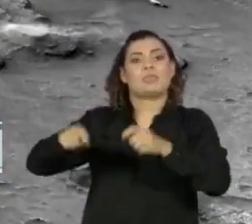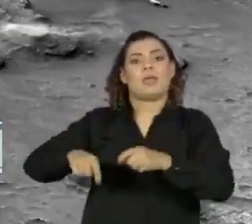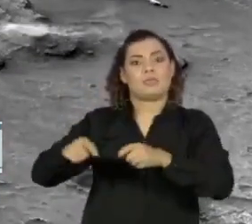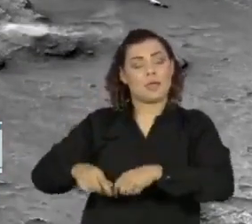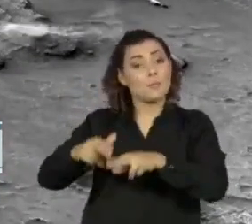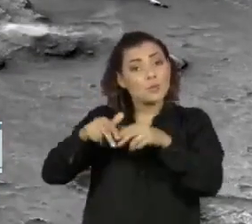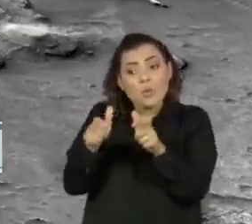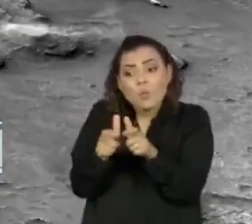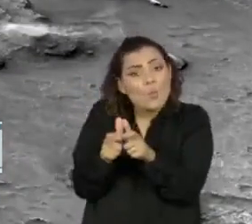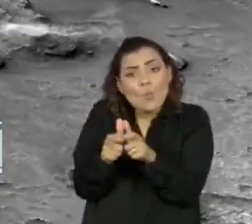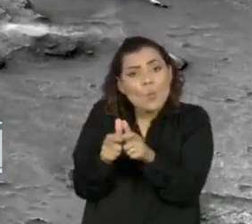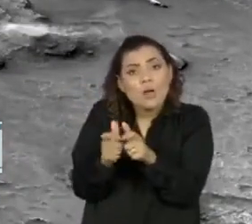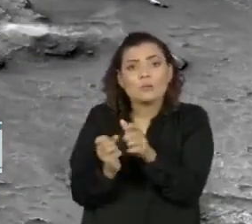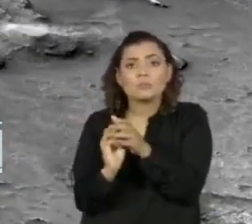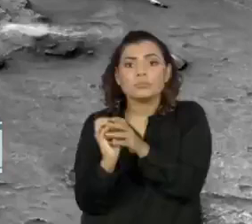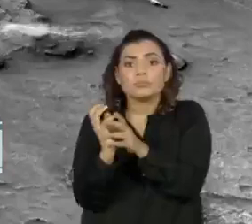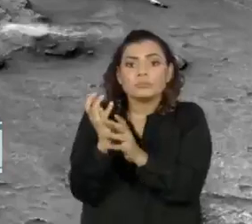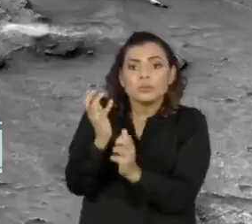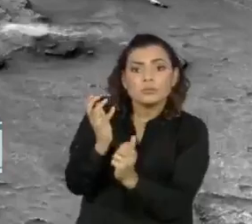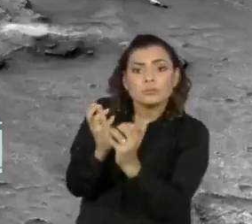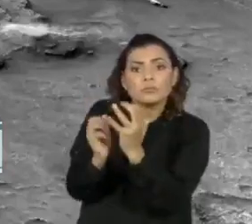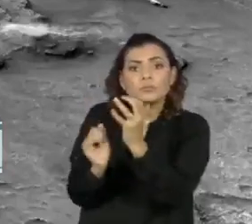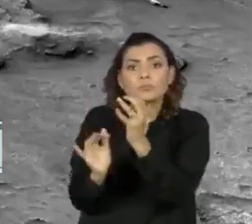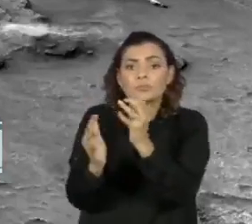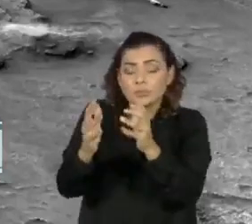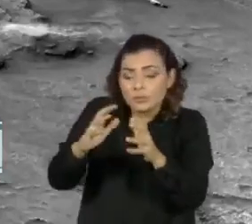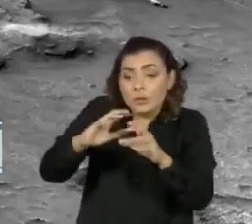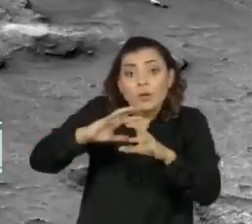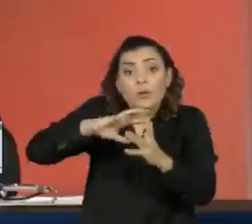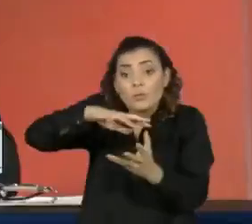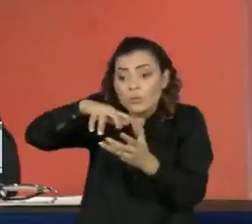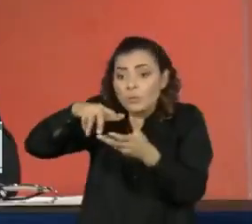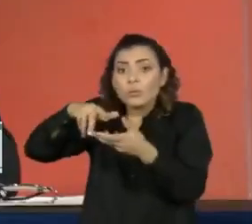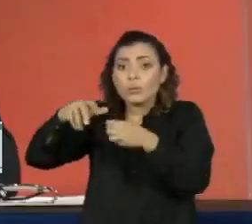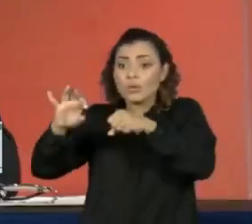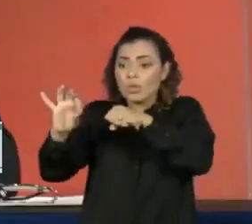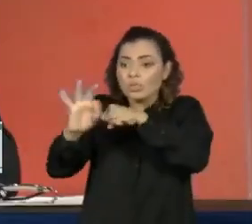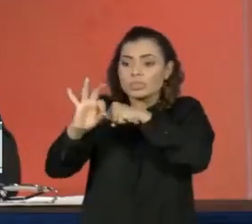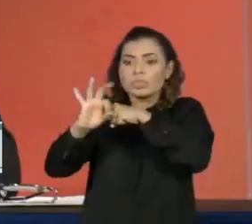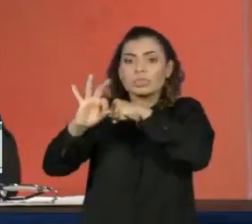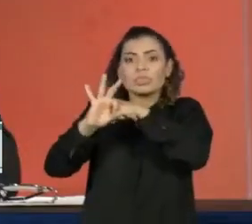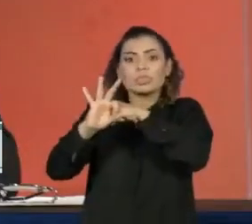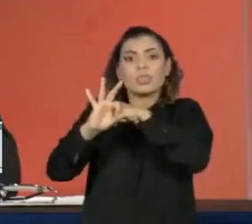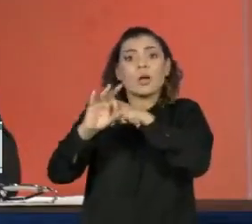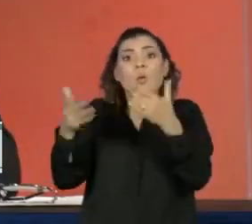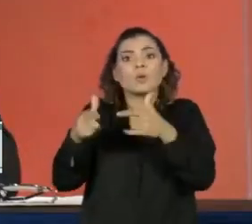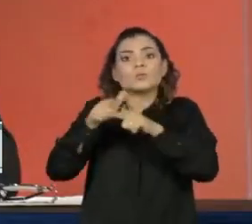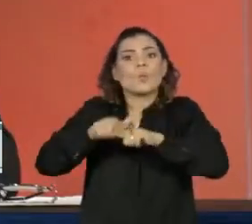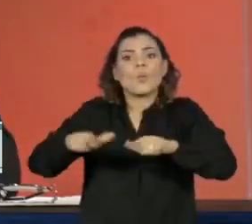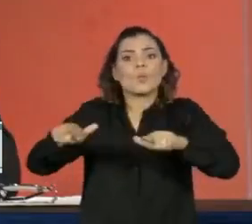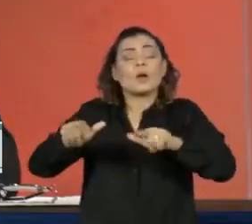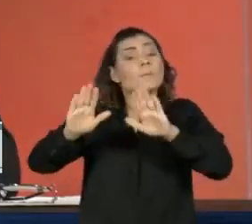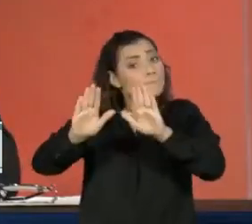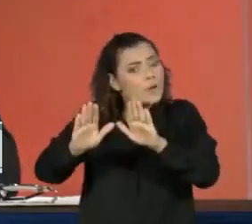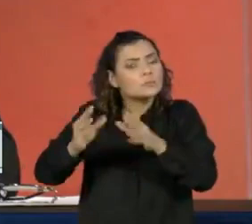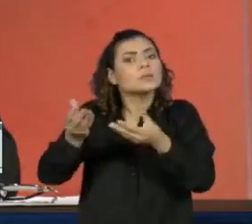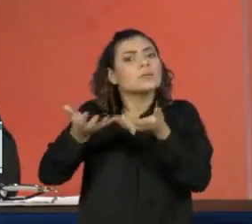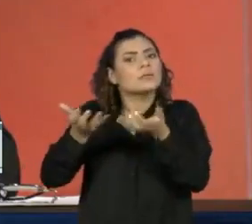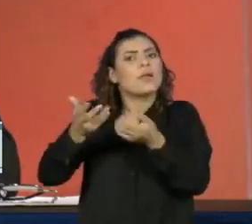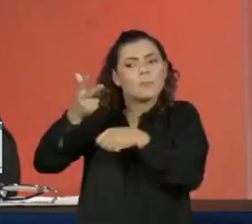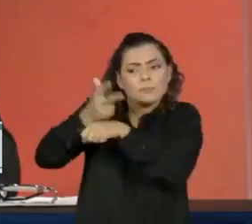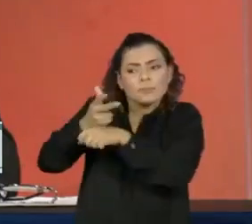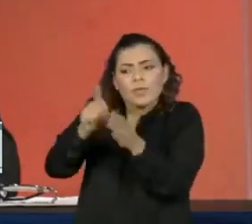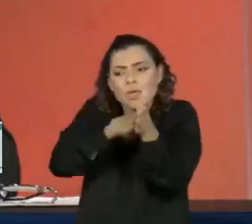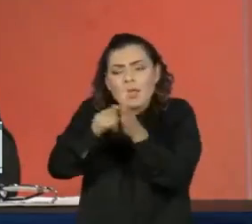simples e minúsculos florescessem antes de o planeta se transformar no mundo desértico que é hoje. A NASA promete transmitir